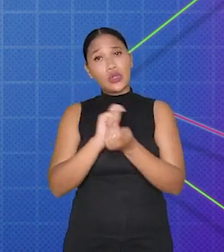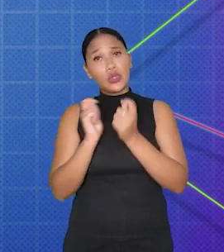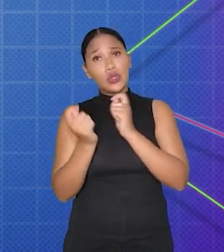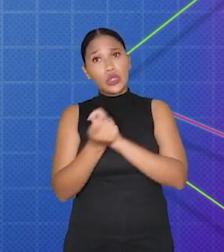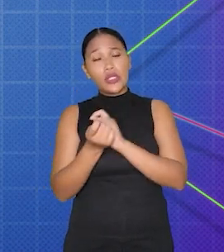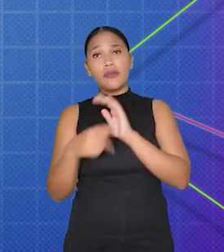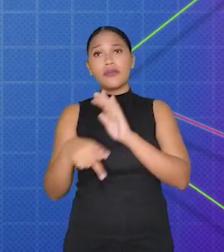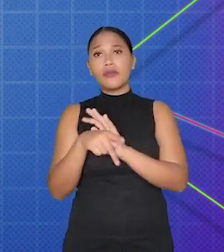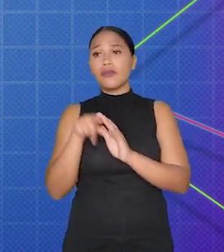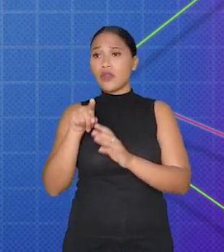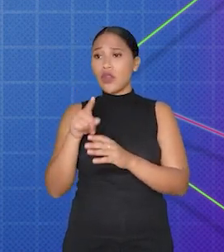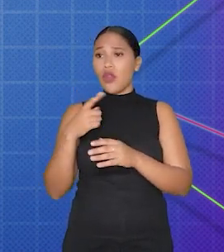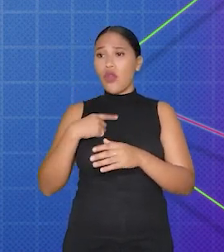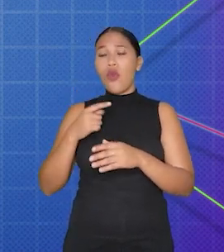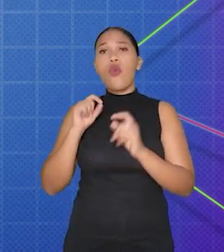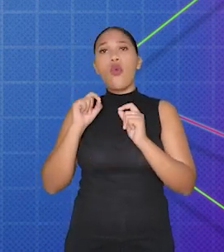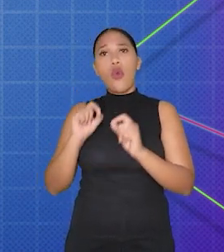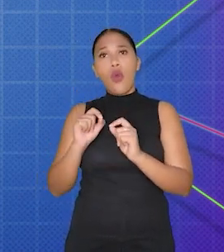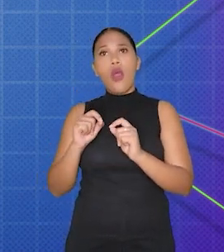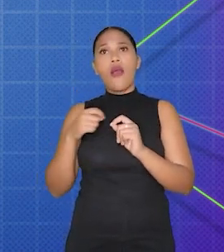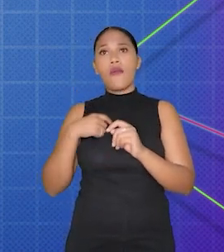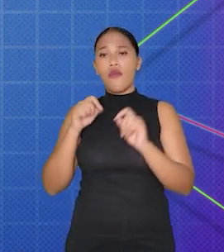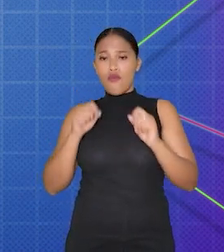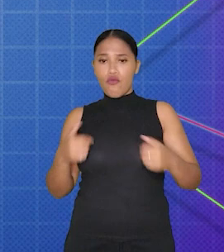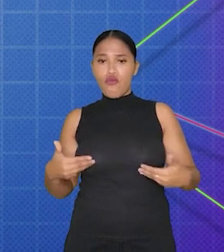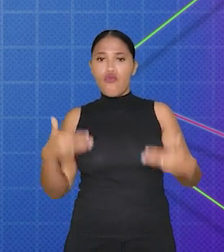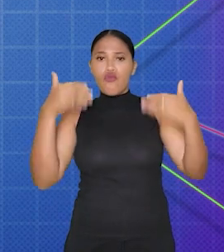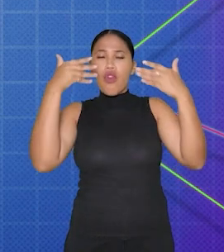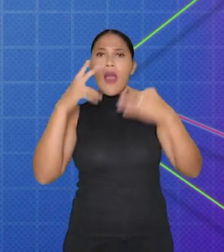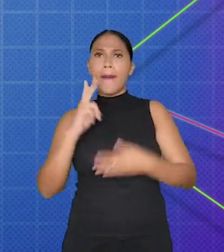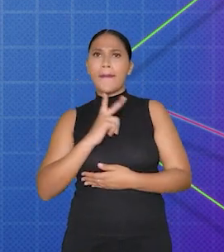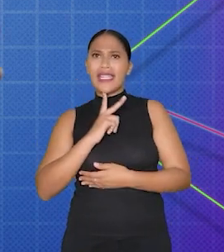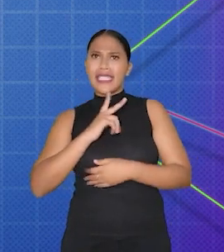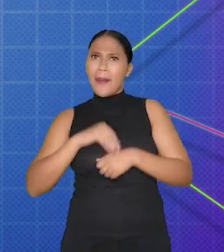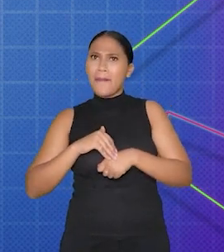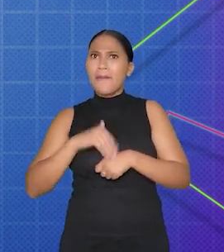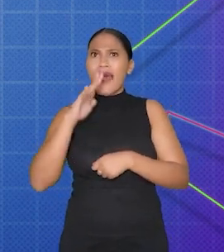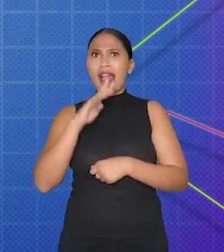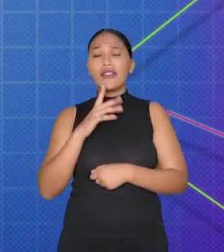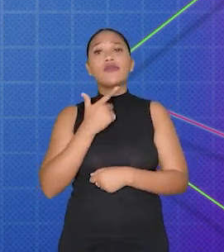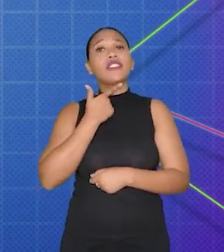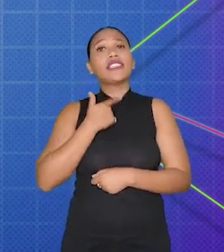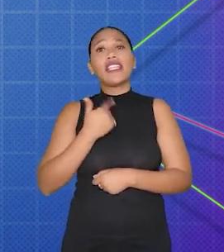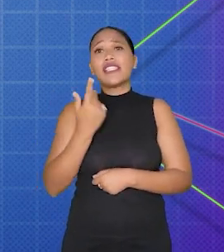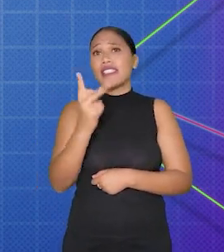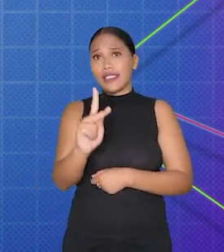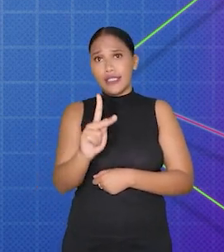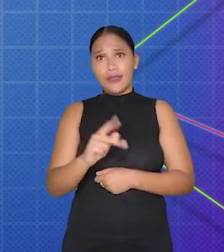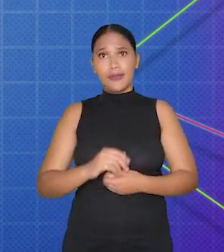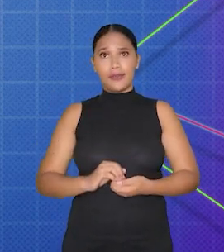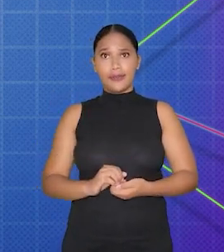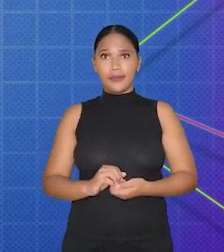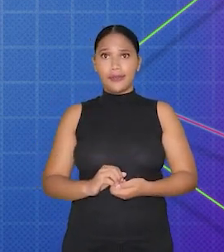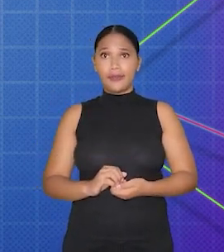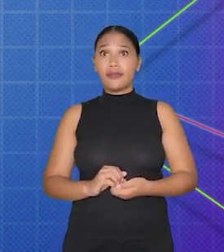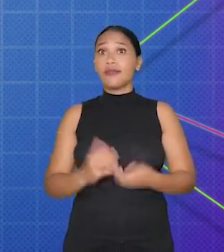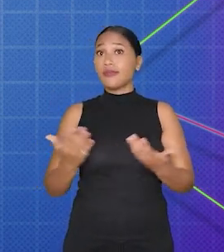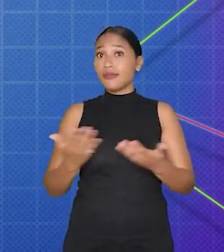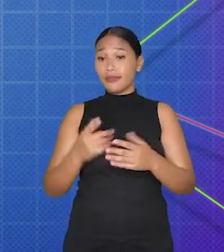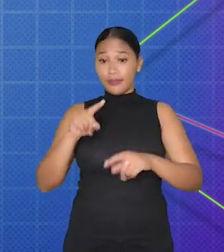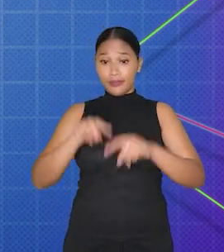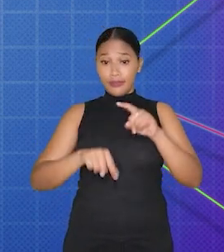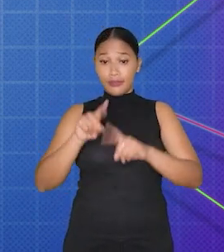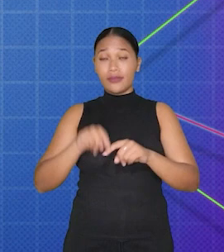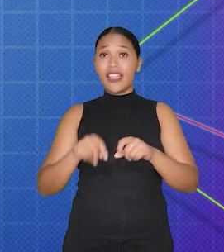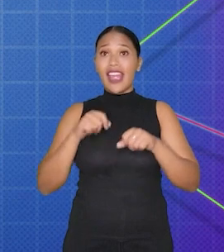ajustar as propriedades do fundo para personalizá-lo ainda mais e criar a aparência que você deseja. Agora, um